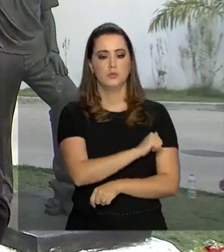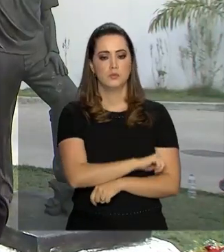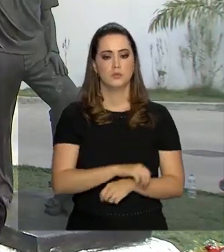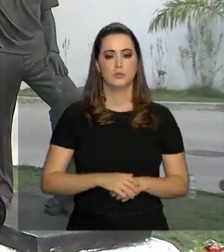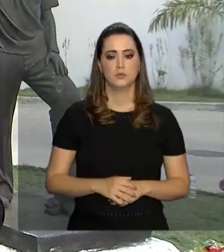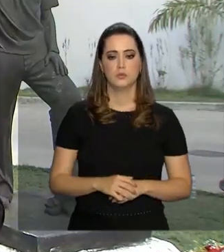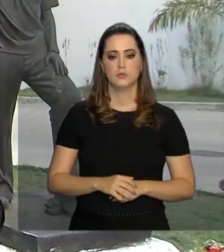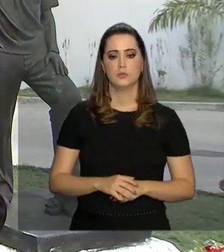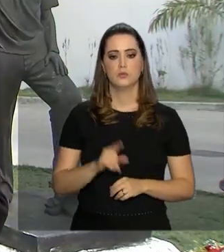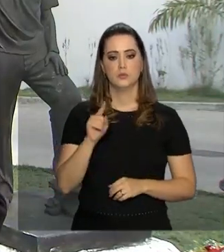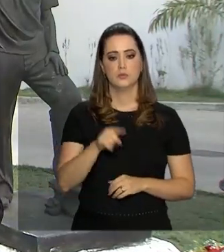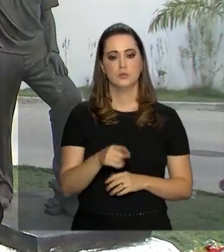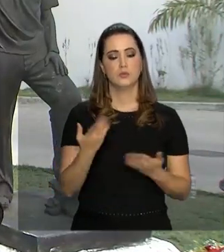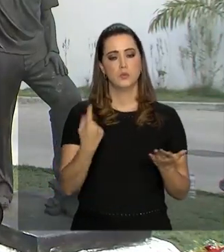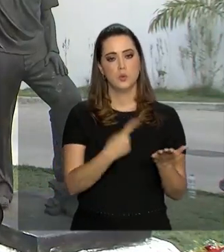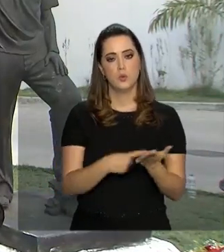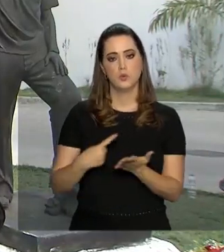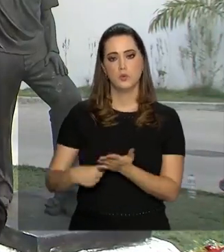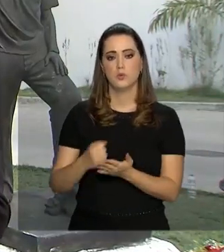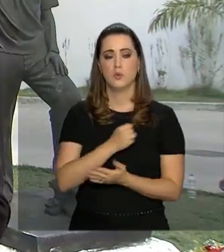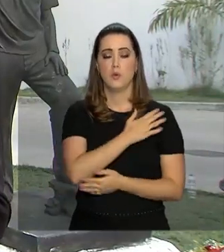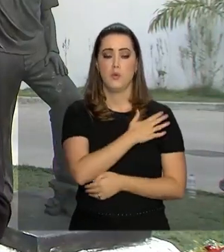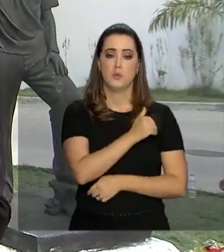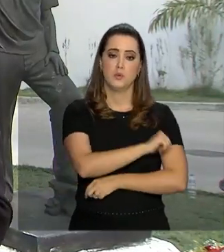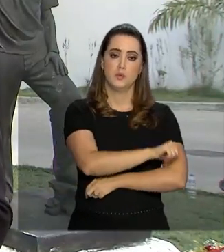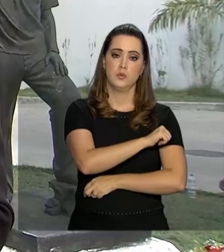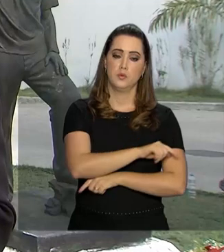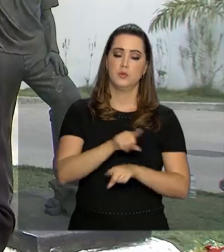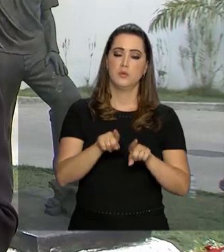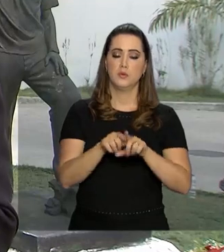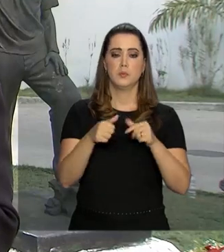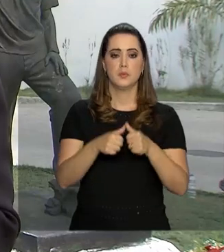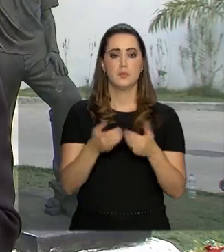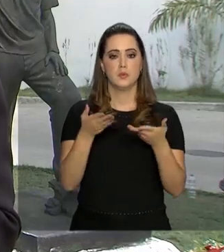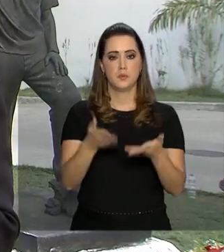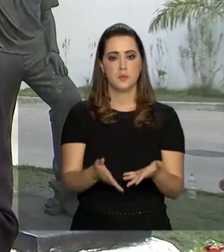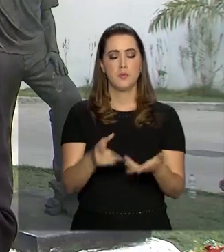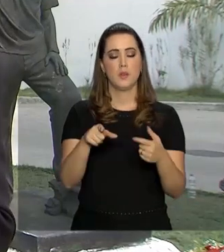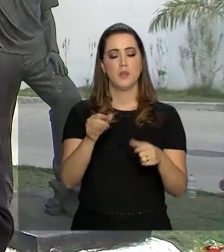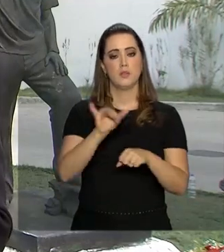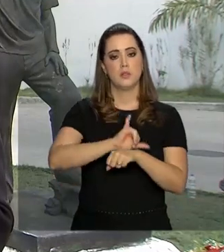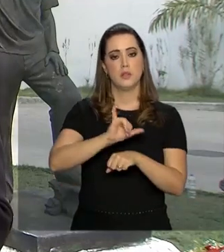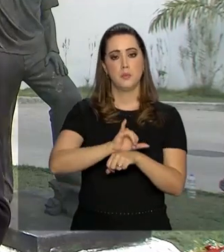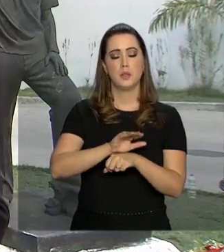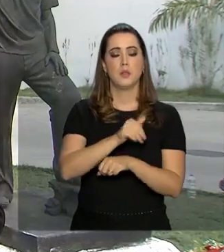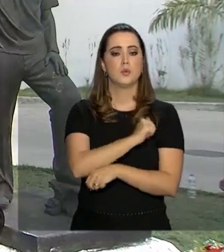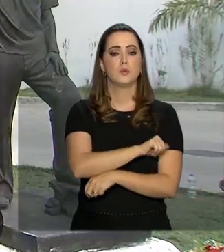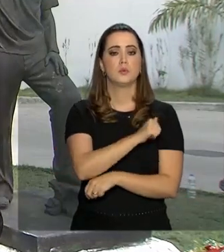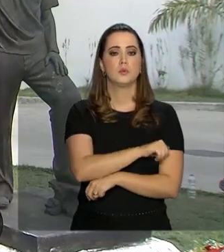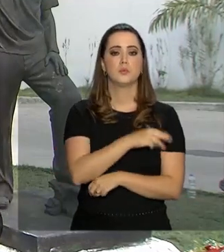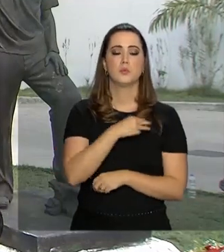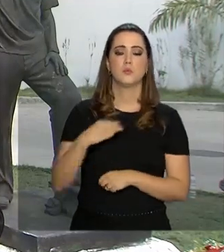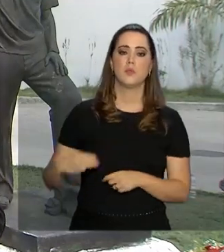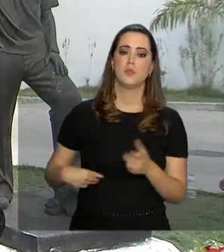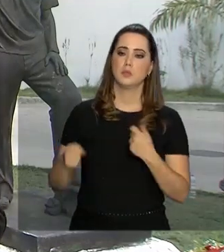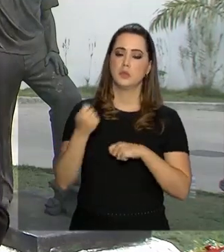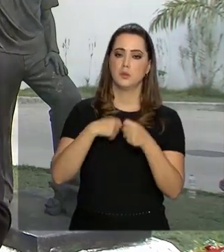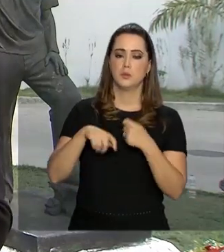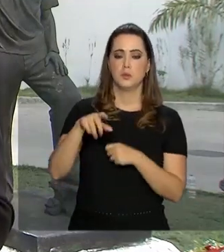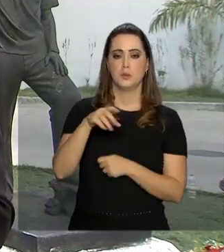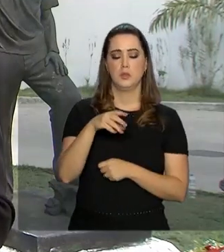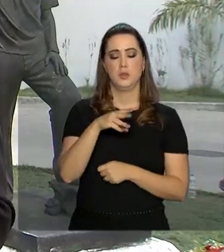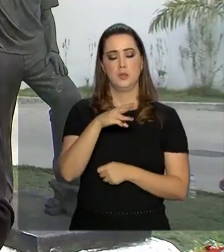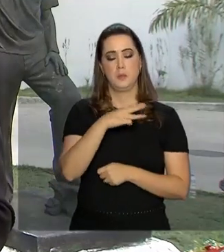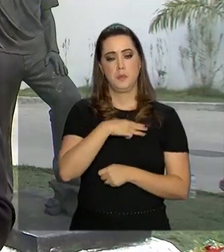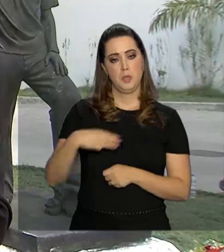Janeiro. Essa foi a agenda de Hamilton Mourão no Rio. E quem também esteve hoje aqui na capital fluminense foi o ministro da Economia, Paulo Guedes.